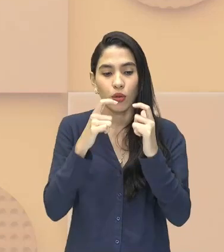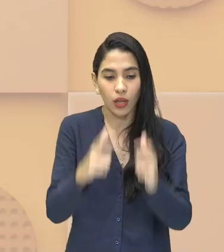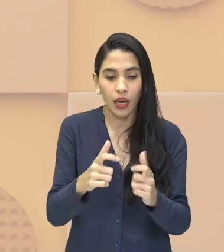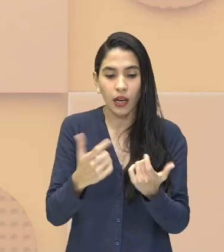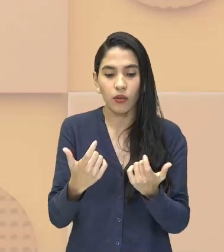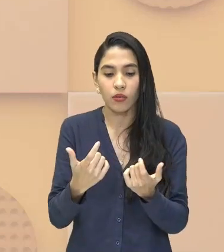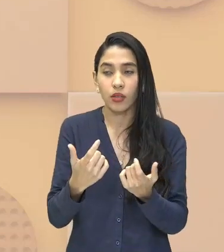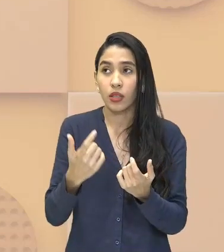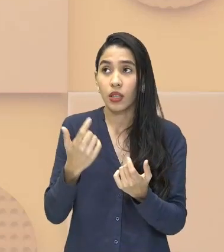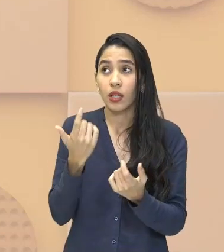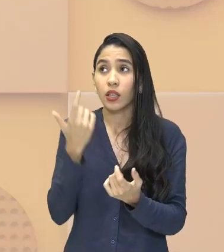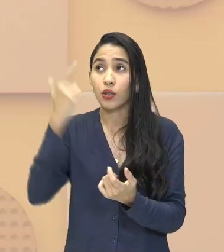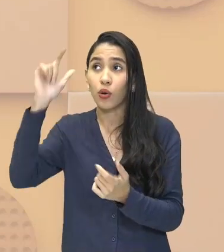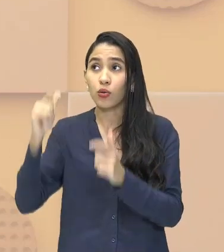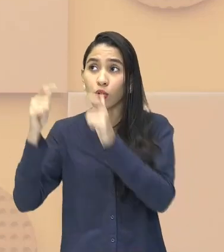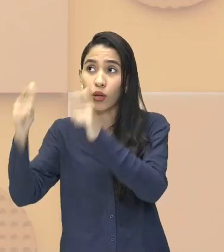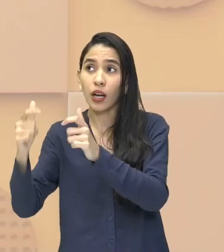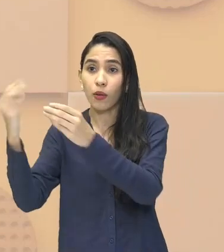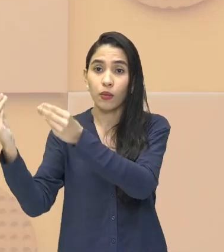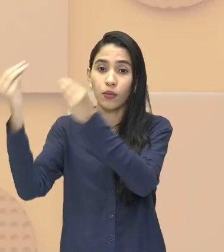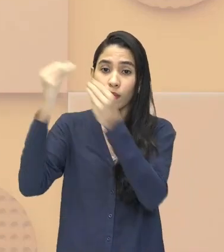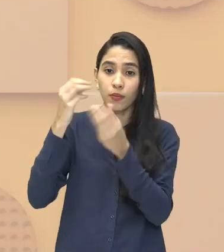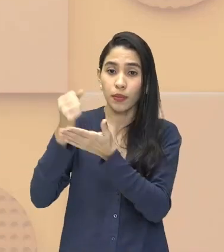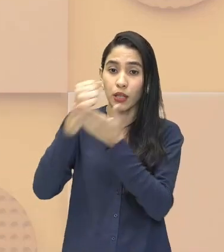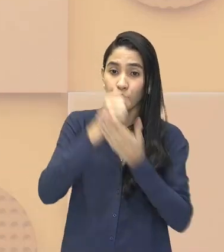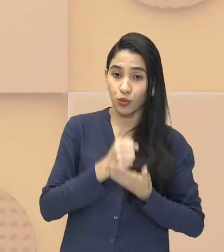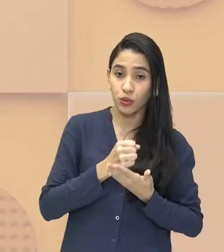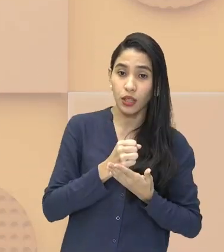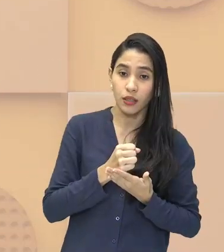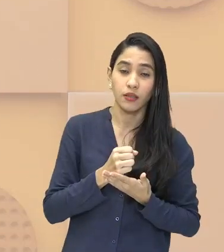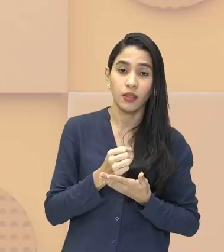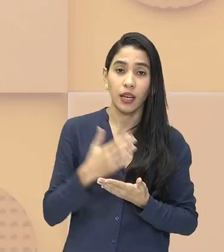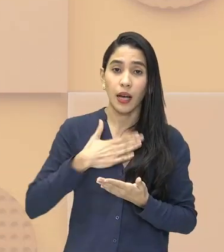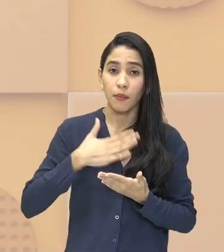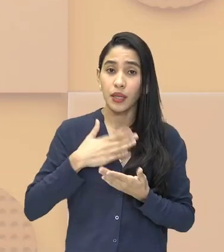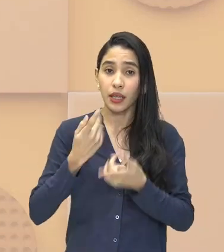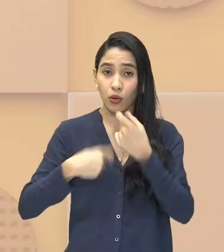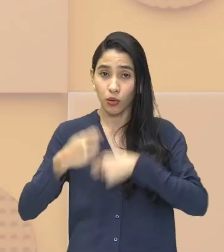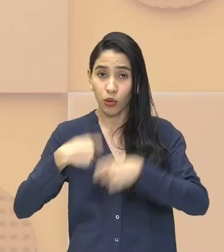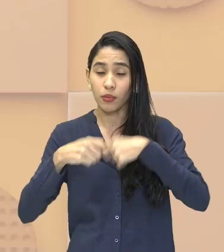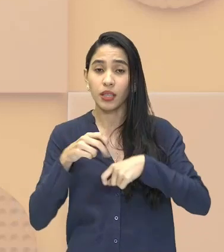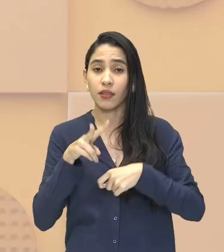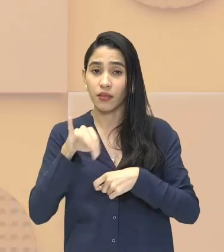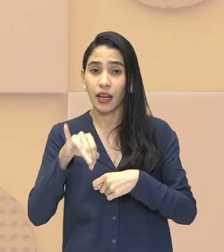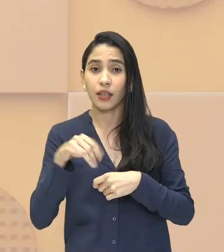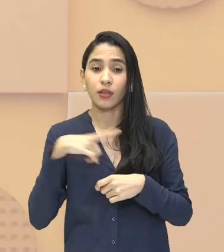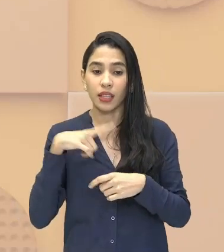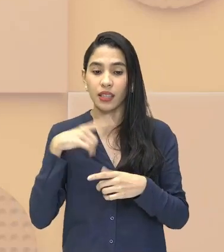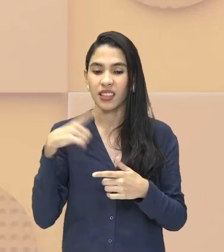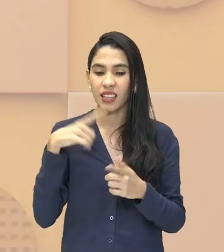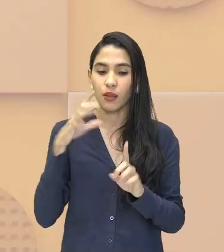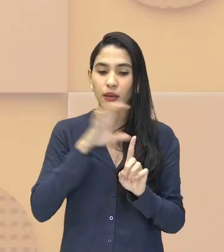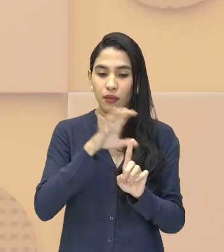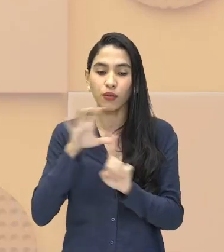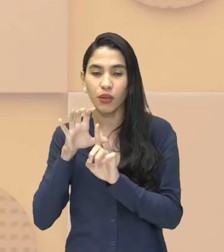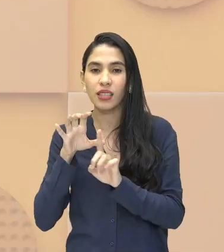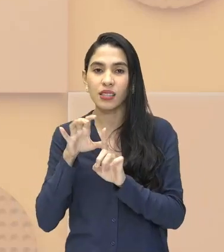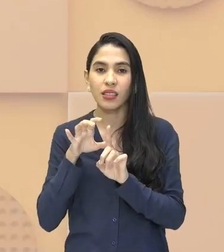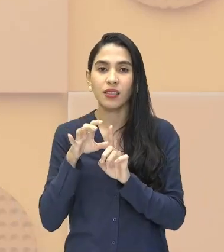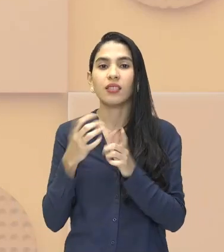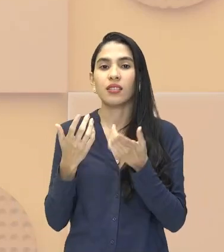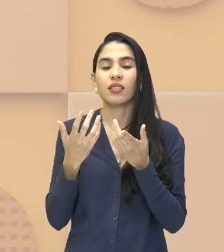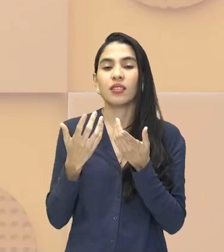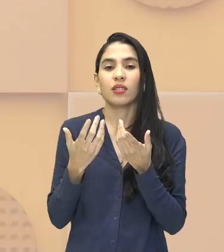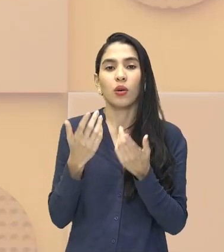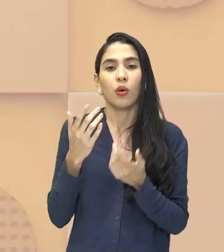abastece de produtos que eu necessito, claro que a minha economia, ela vai ser ali atingida por conta desses